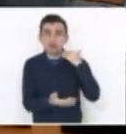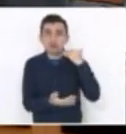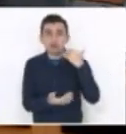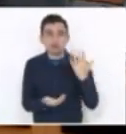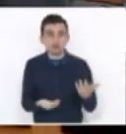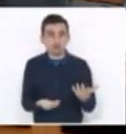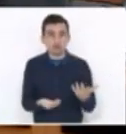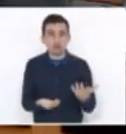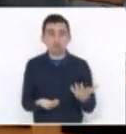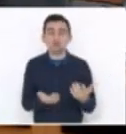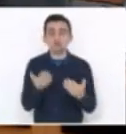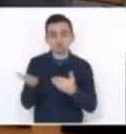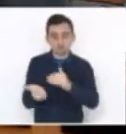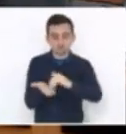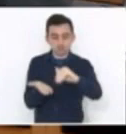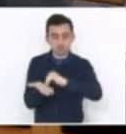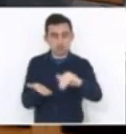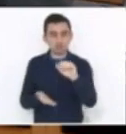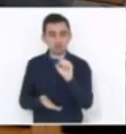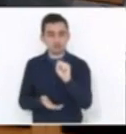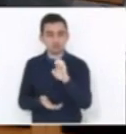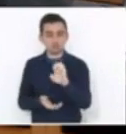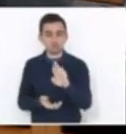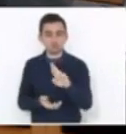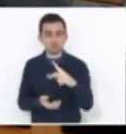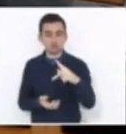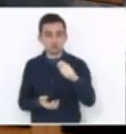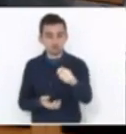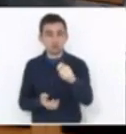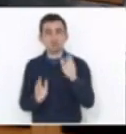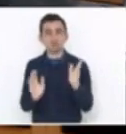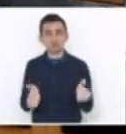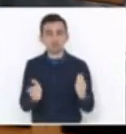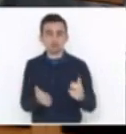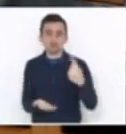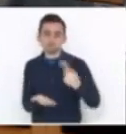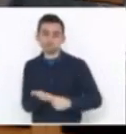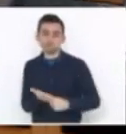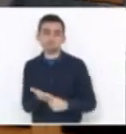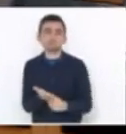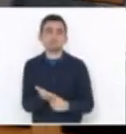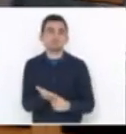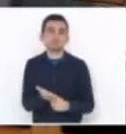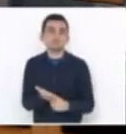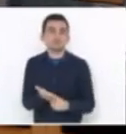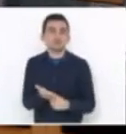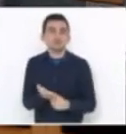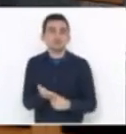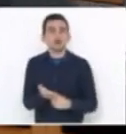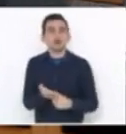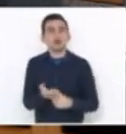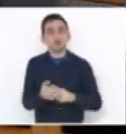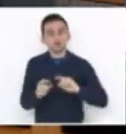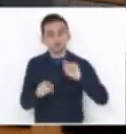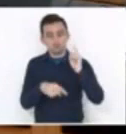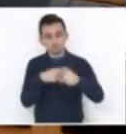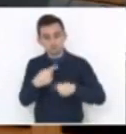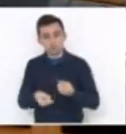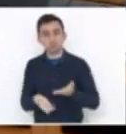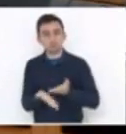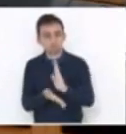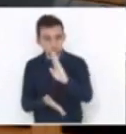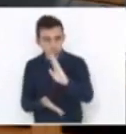Serpa assumiu um compromisso, deputado Cobalquini, o deputado Mauro estava lá, de que após a aprovação desse projeto,